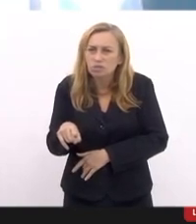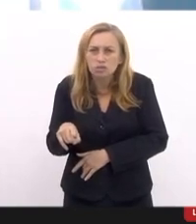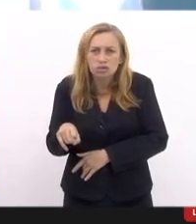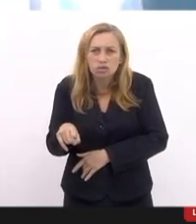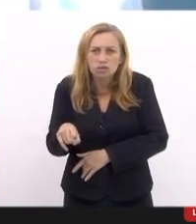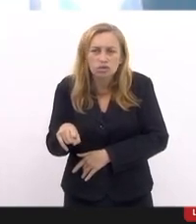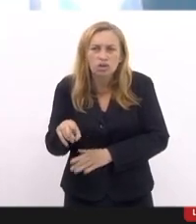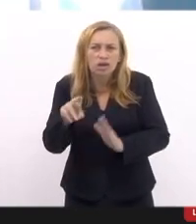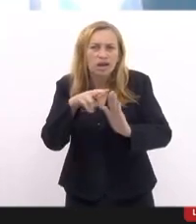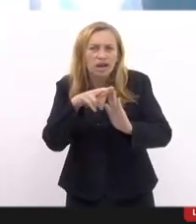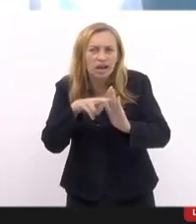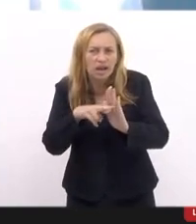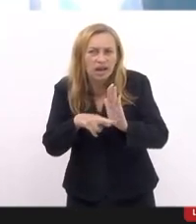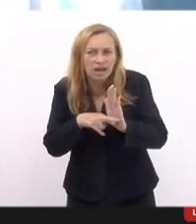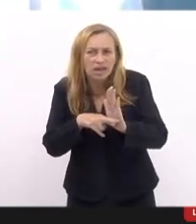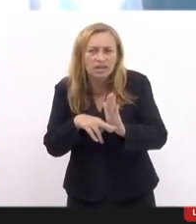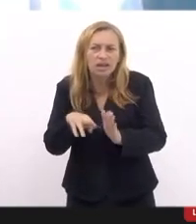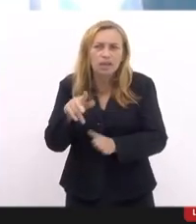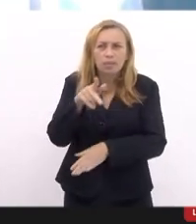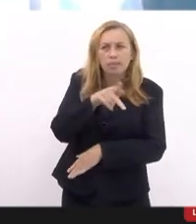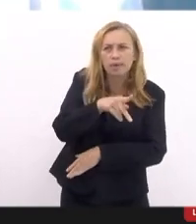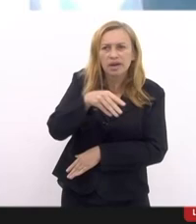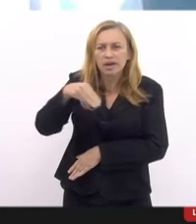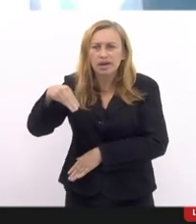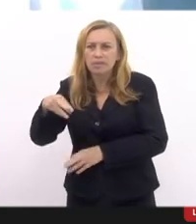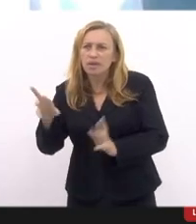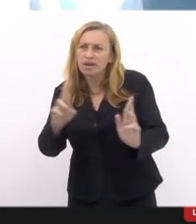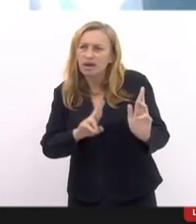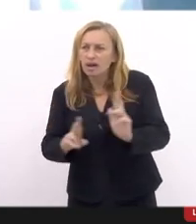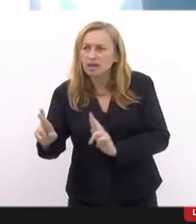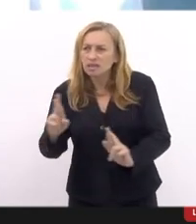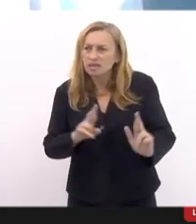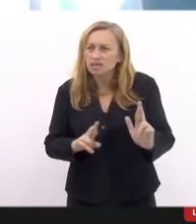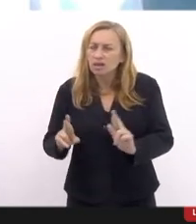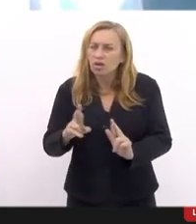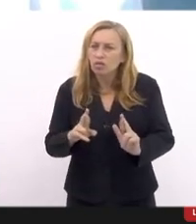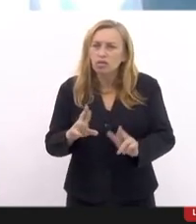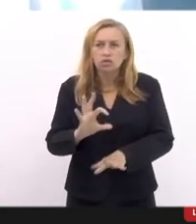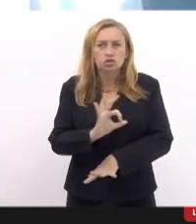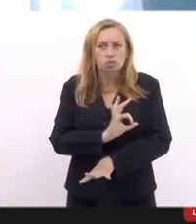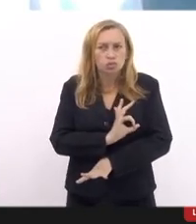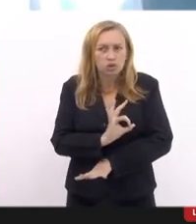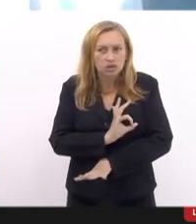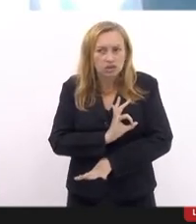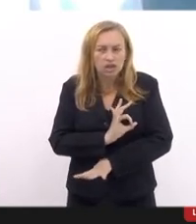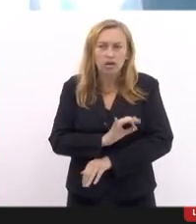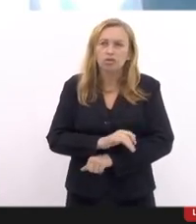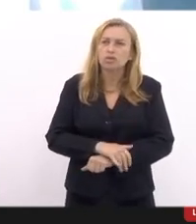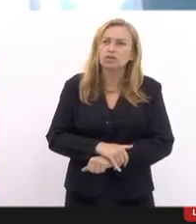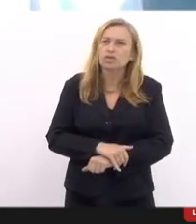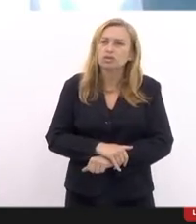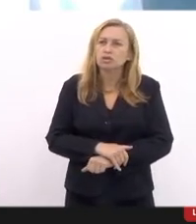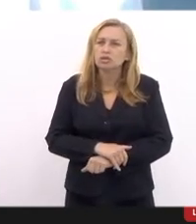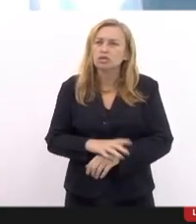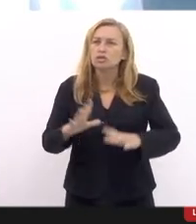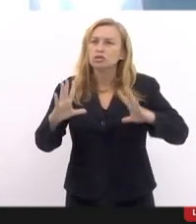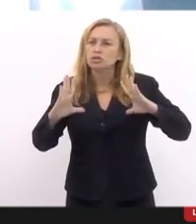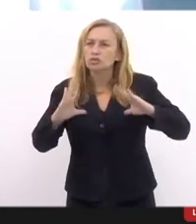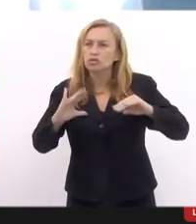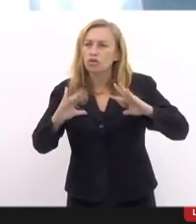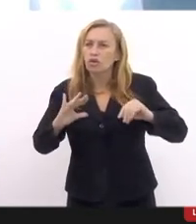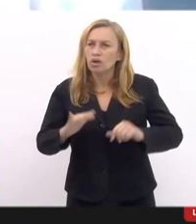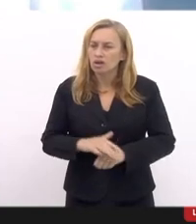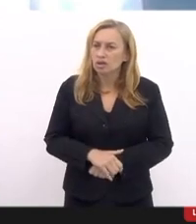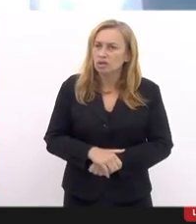de procedimento da PM em relação aos policiais, aos PMs fora de serviço?